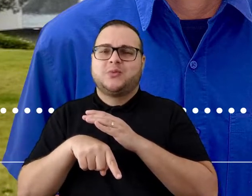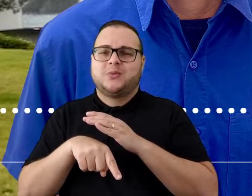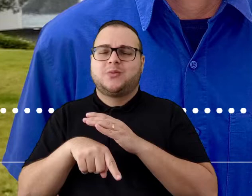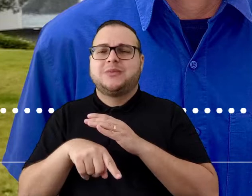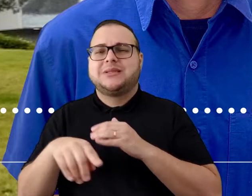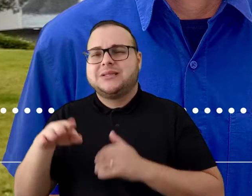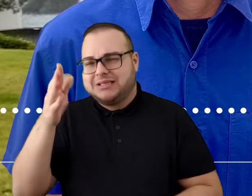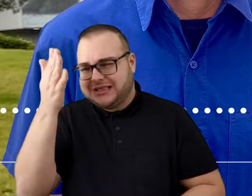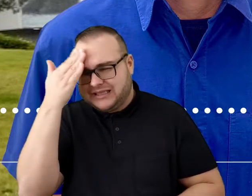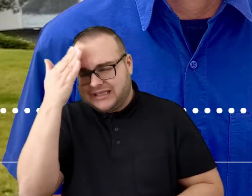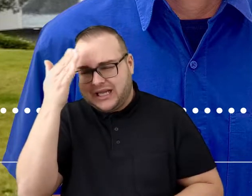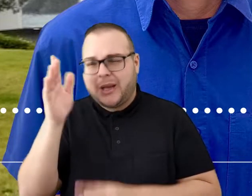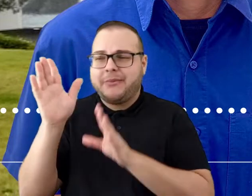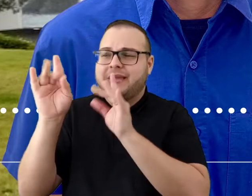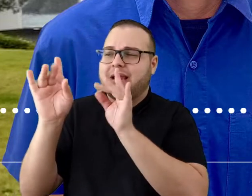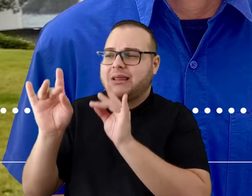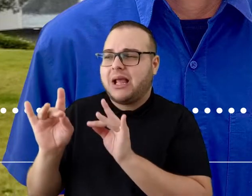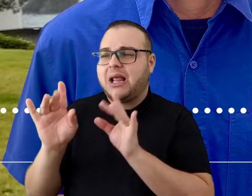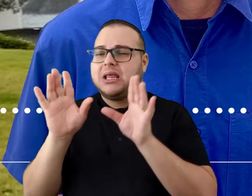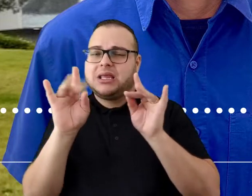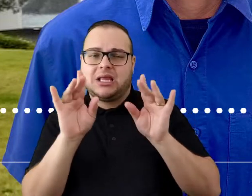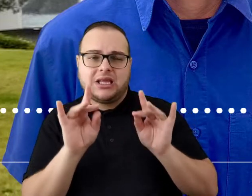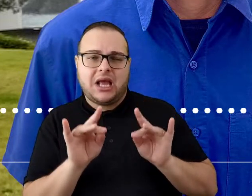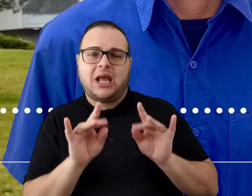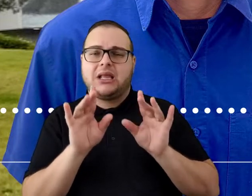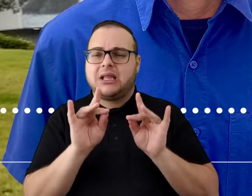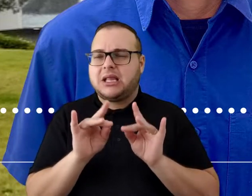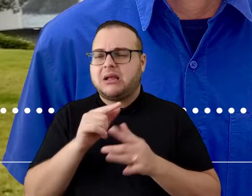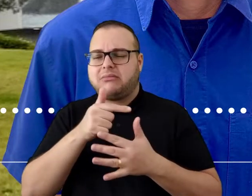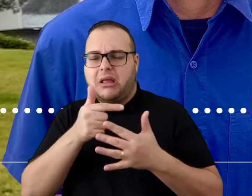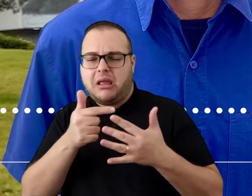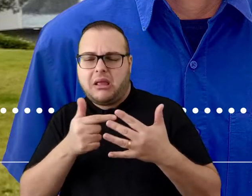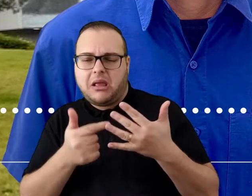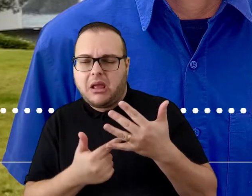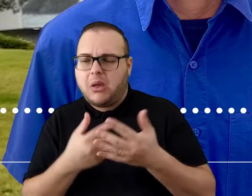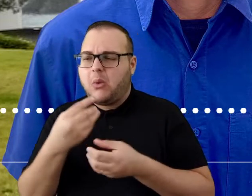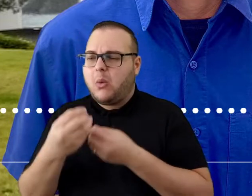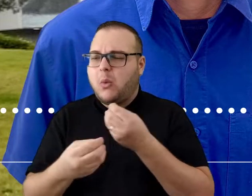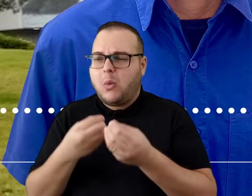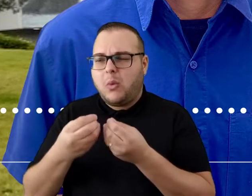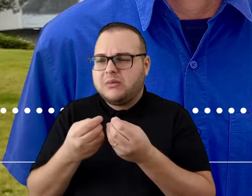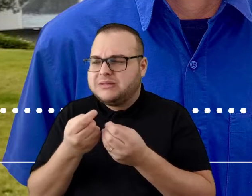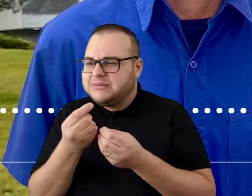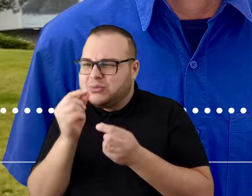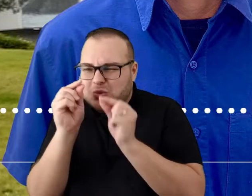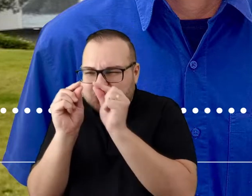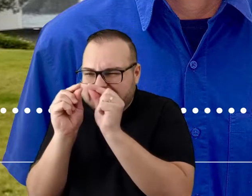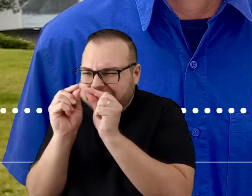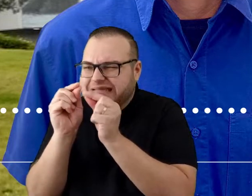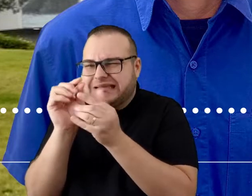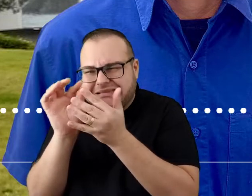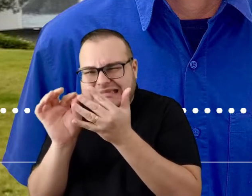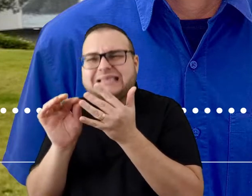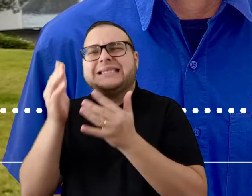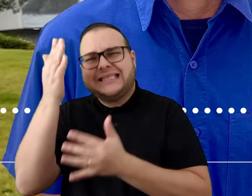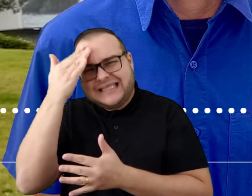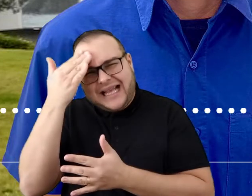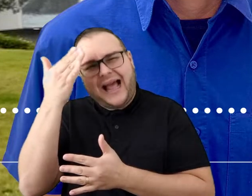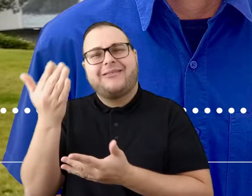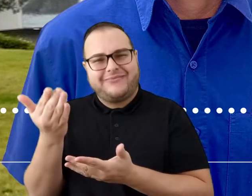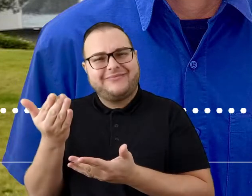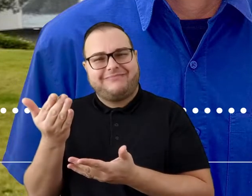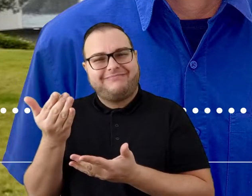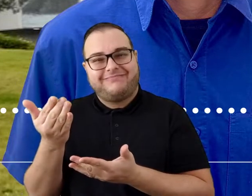da mão, né? Sabe cada detalhe, cada procedimento, cada minúcia e cada história que ela tem